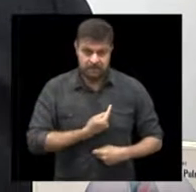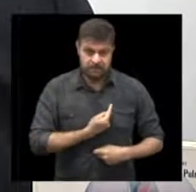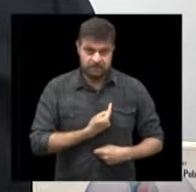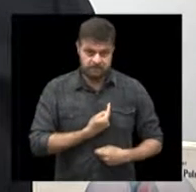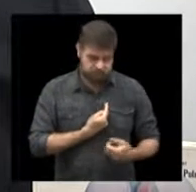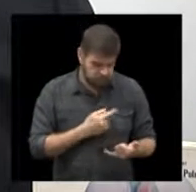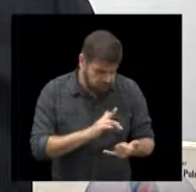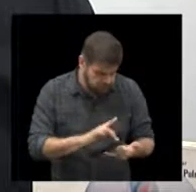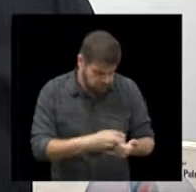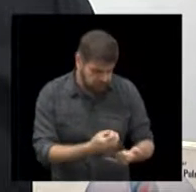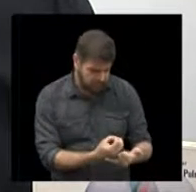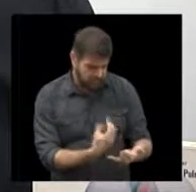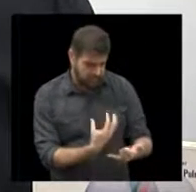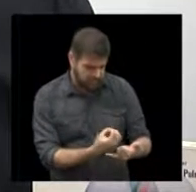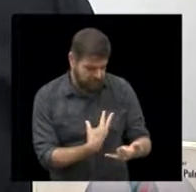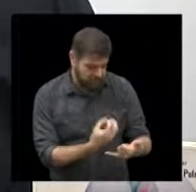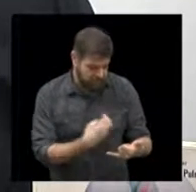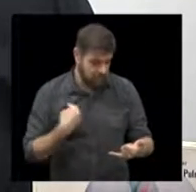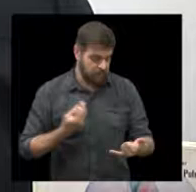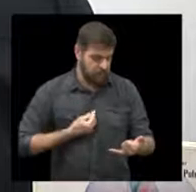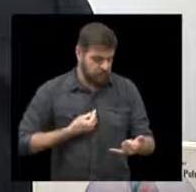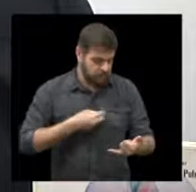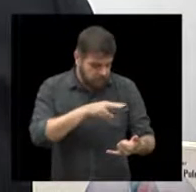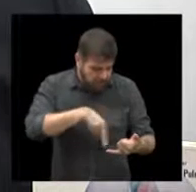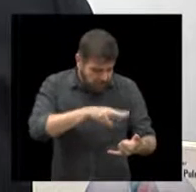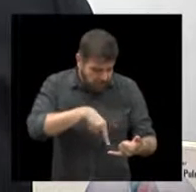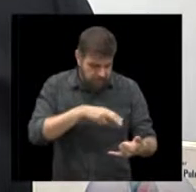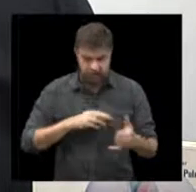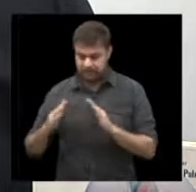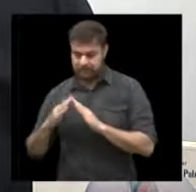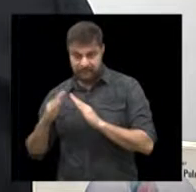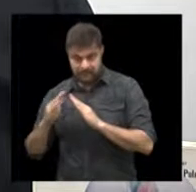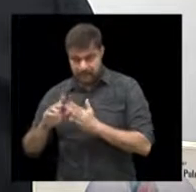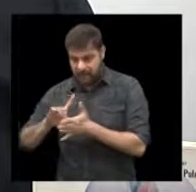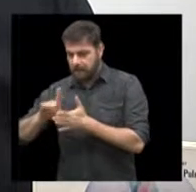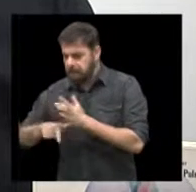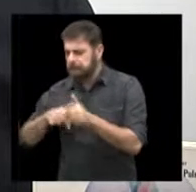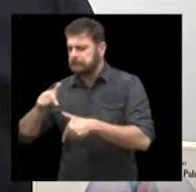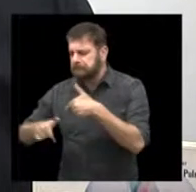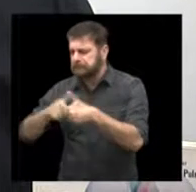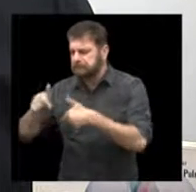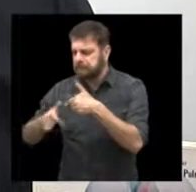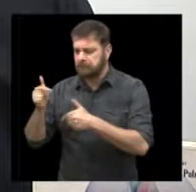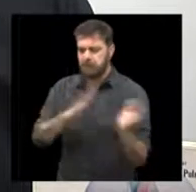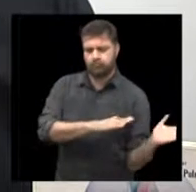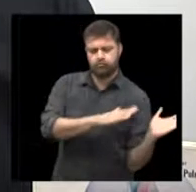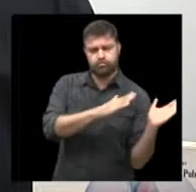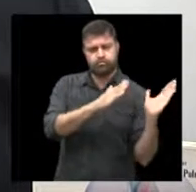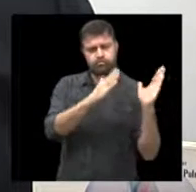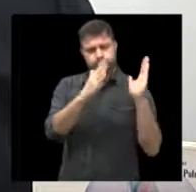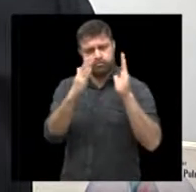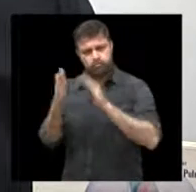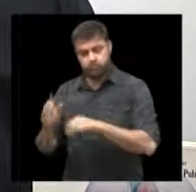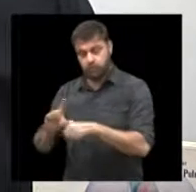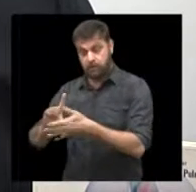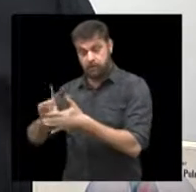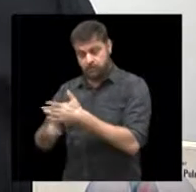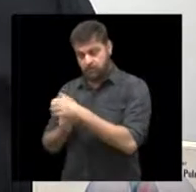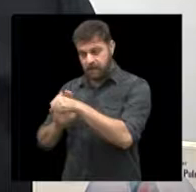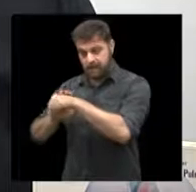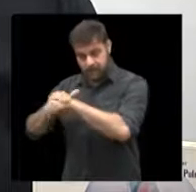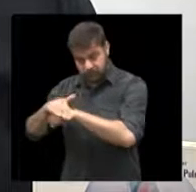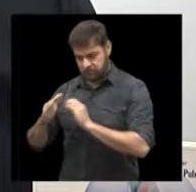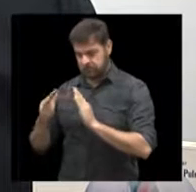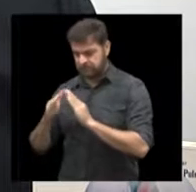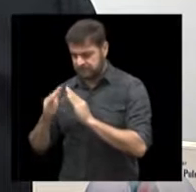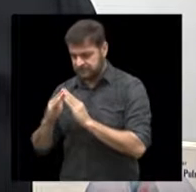gerar oportunidade dessas pessoas que estão em suas casas, após o seu trabalho, no período noturno, no seu aconchego